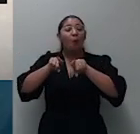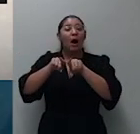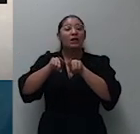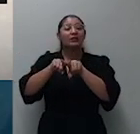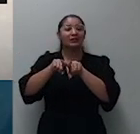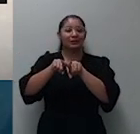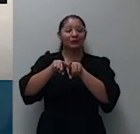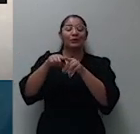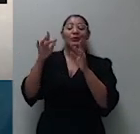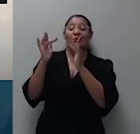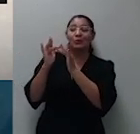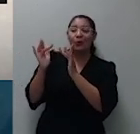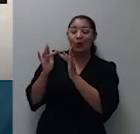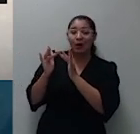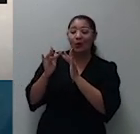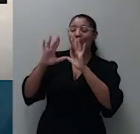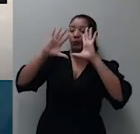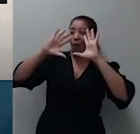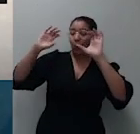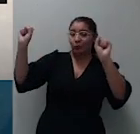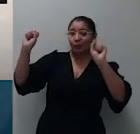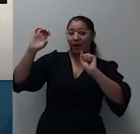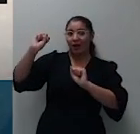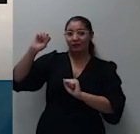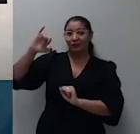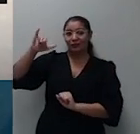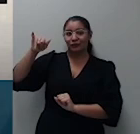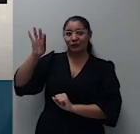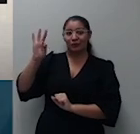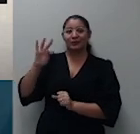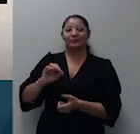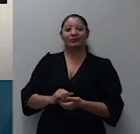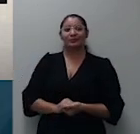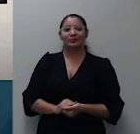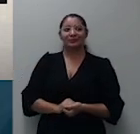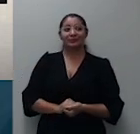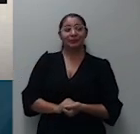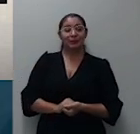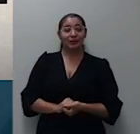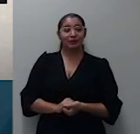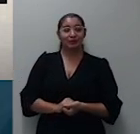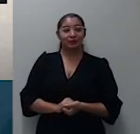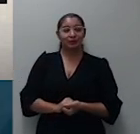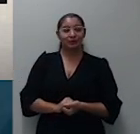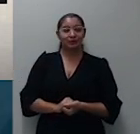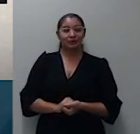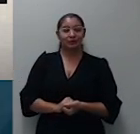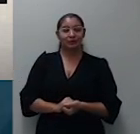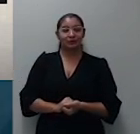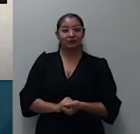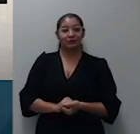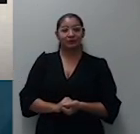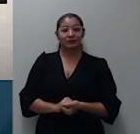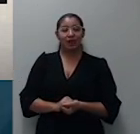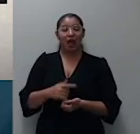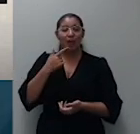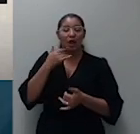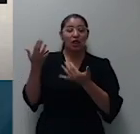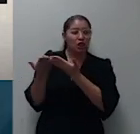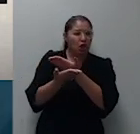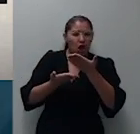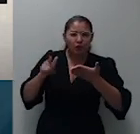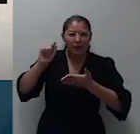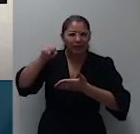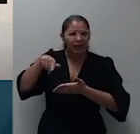pelo Supremo transcorrido o prazo da prorrogação a APADECO não se manifestou tendo os autos